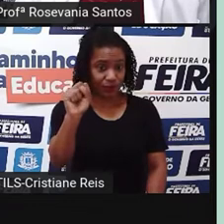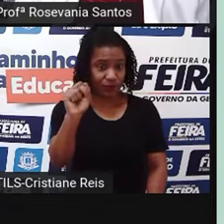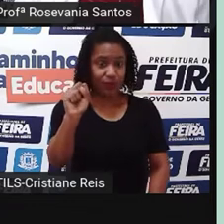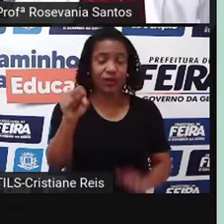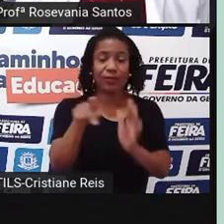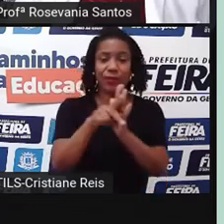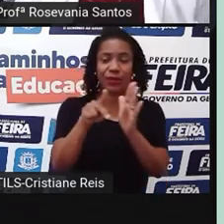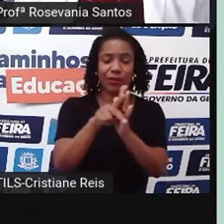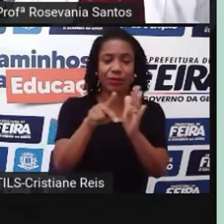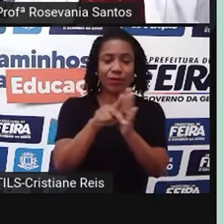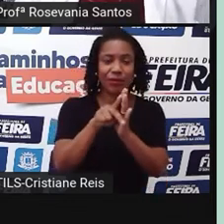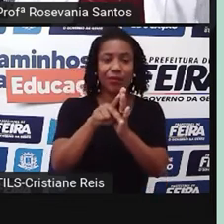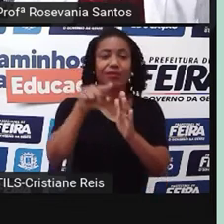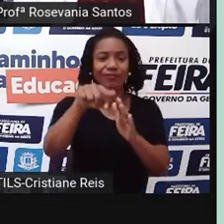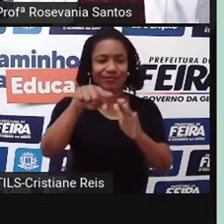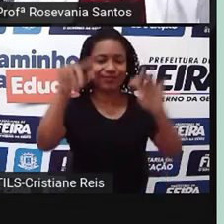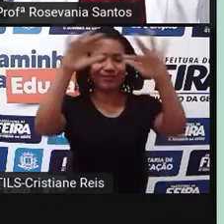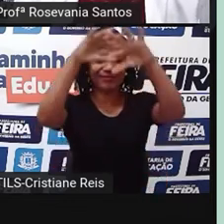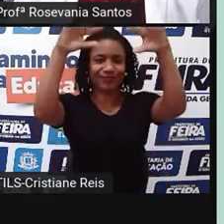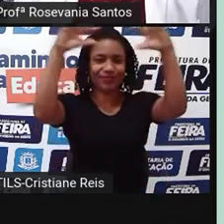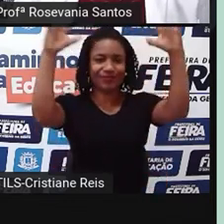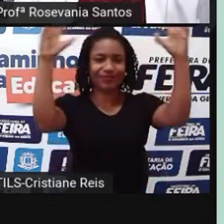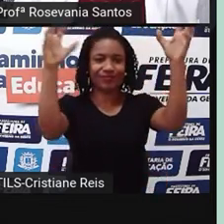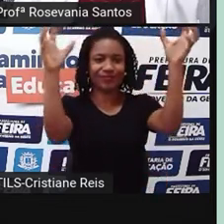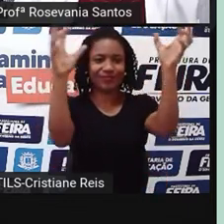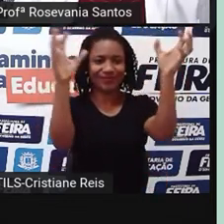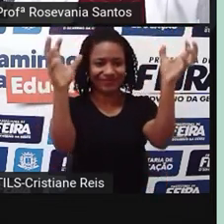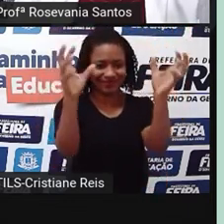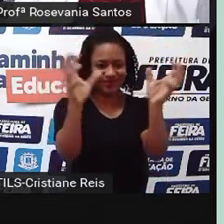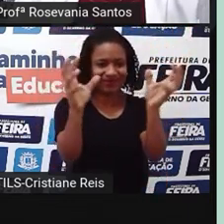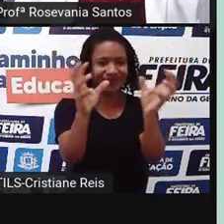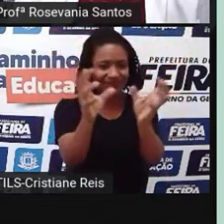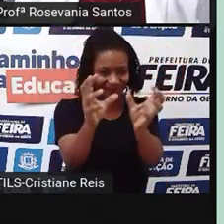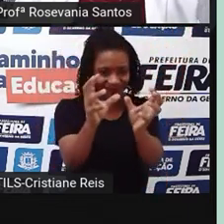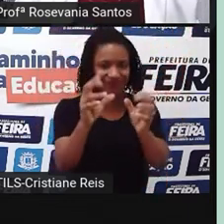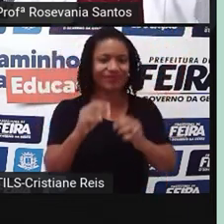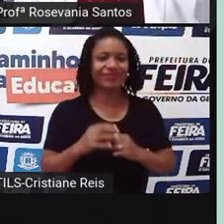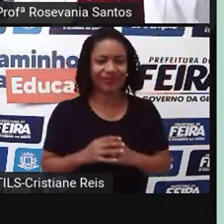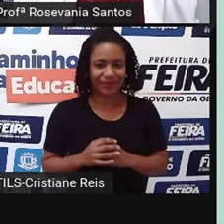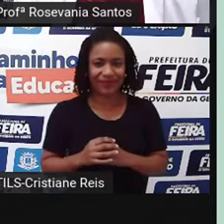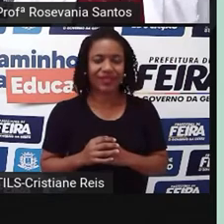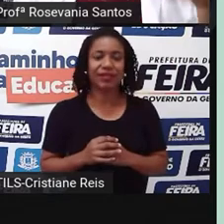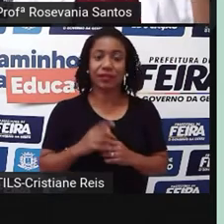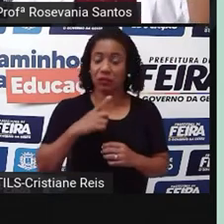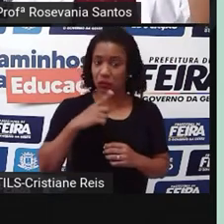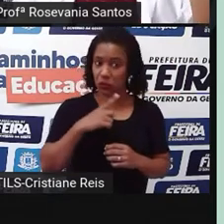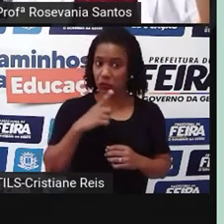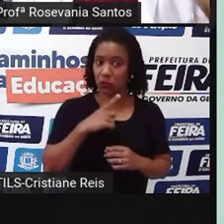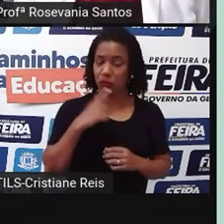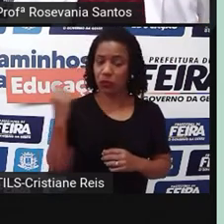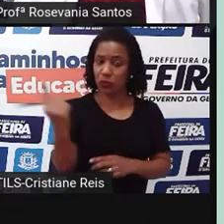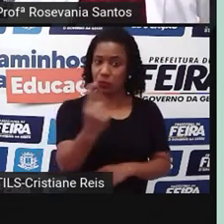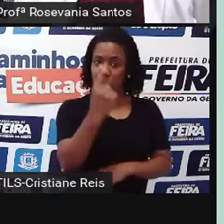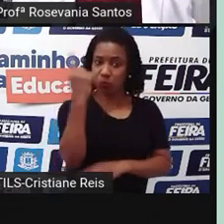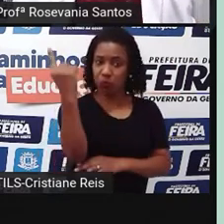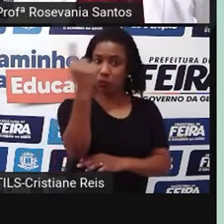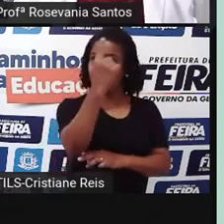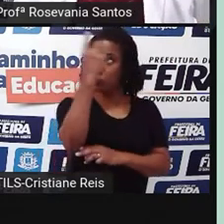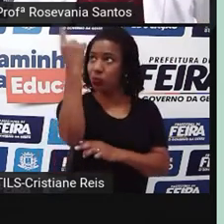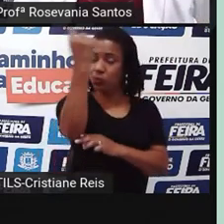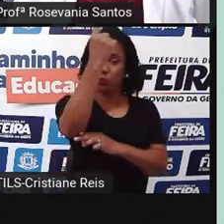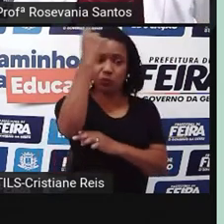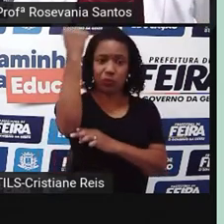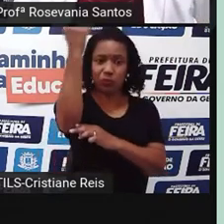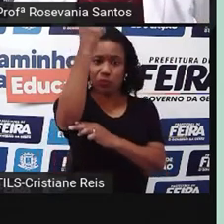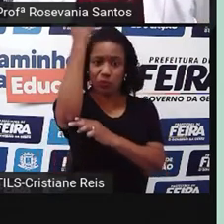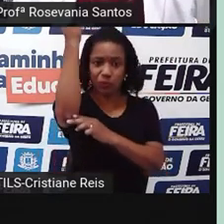a essa árvore ali que vocês estão vendo, né. Ela tem, ela é, digamos assim, uma árvore imponente, tem um caule, assim, bastante